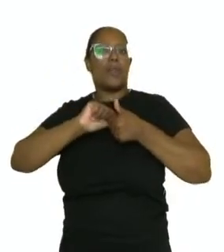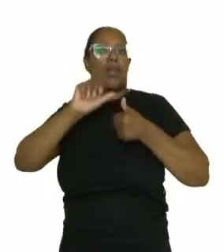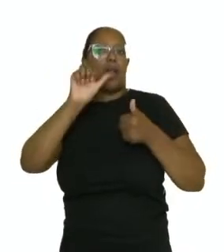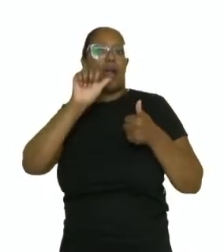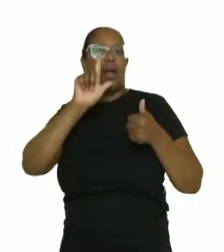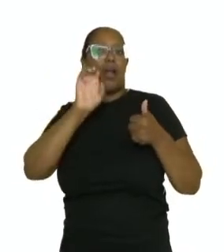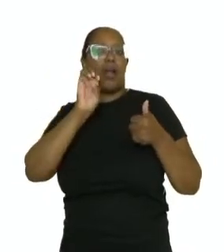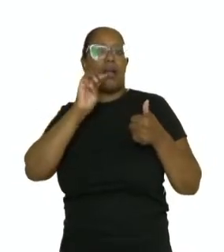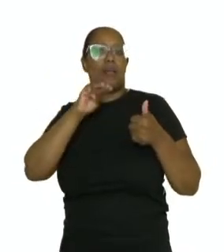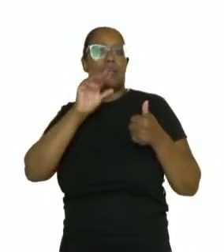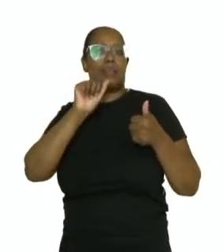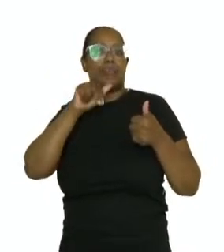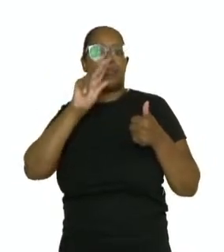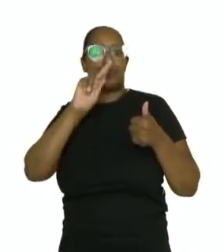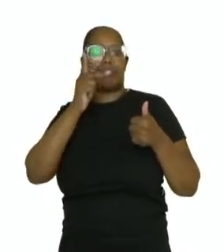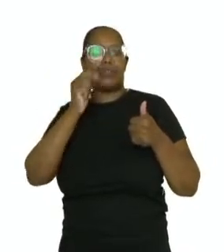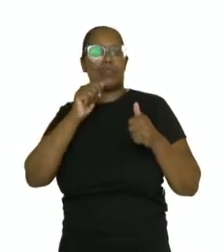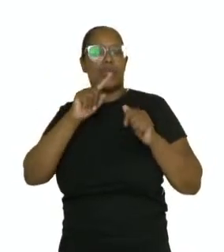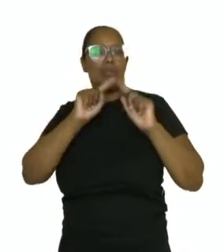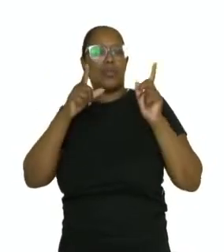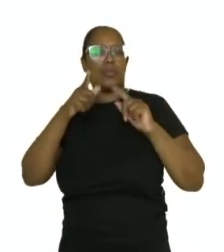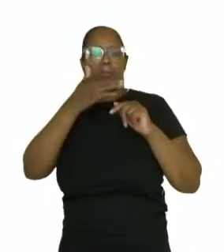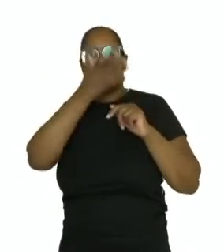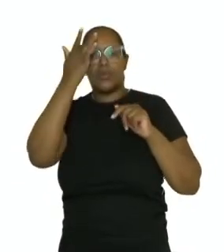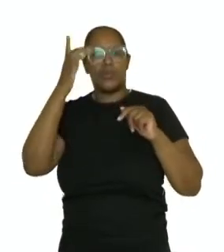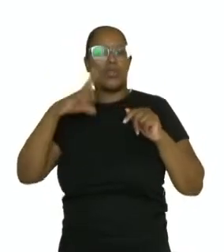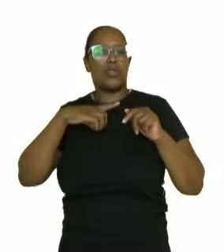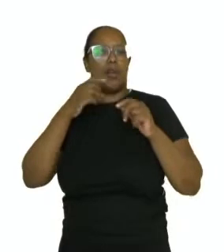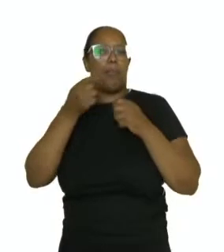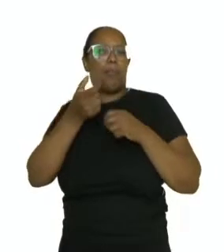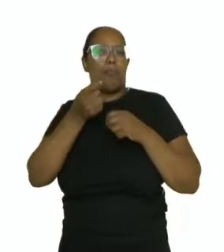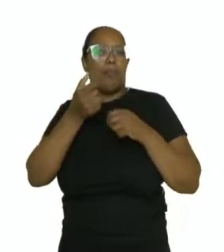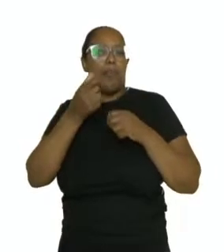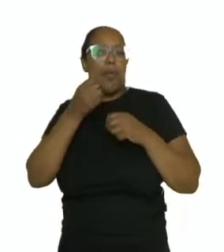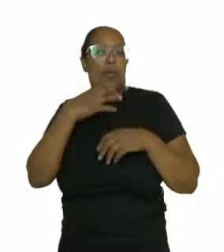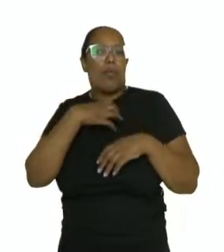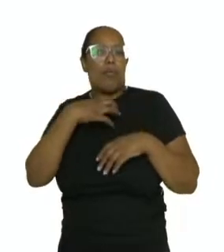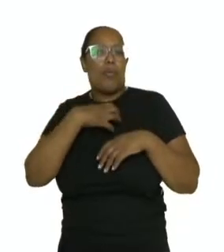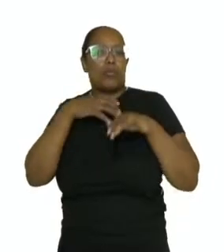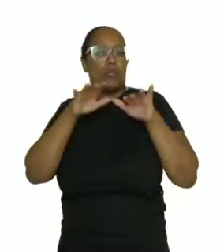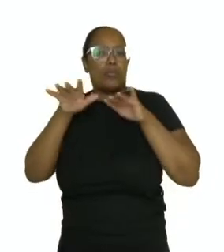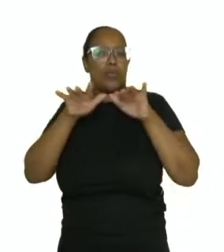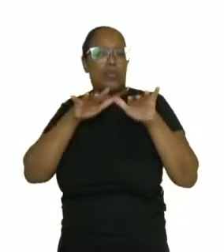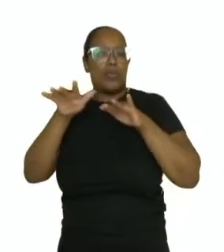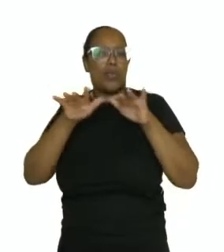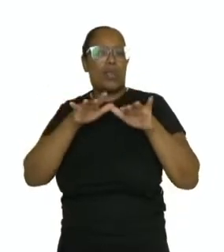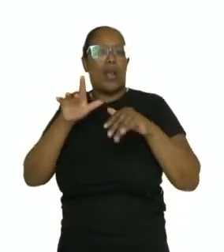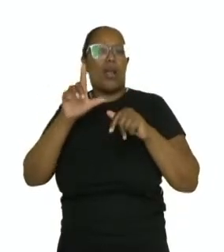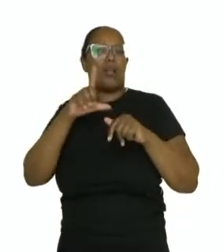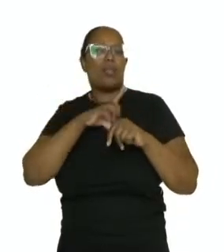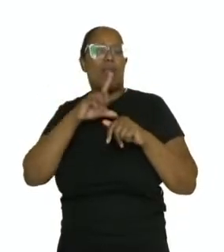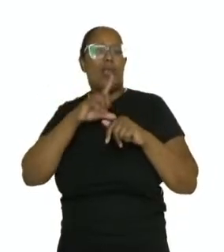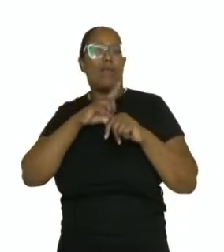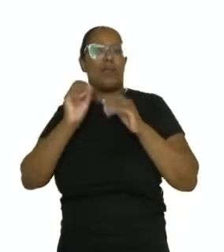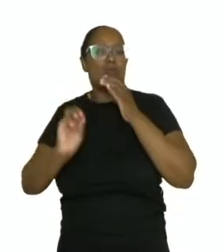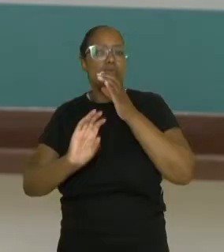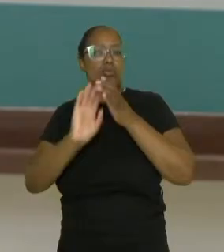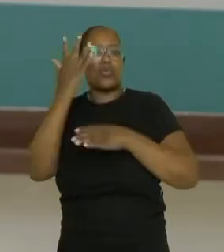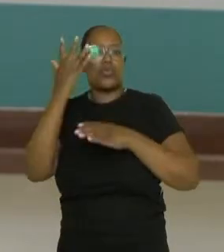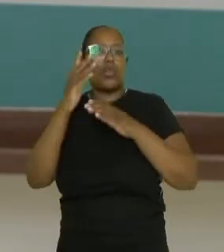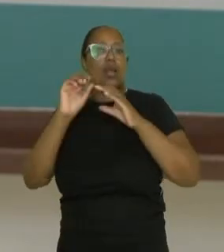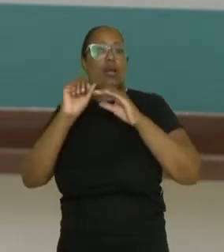mas sem rede chamado estibol a união das duas modalidades fez surgir o vôlei sentado em